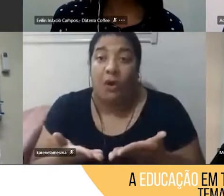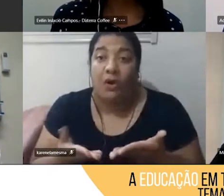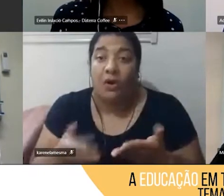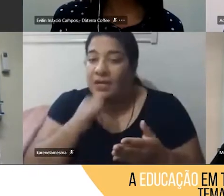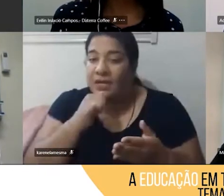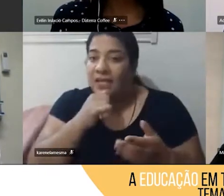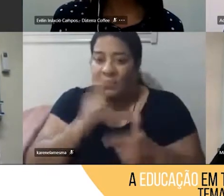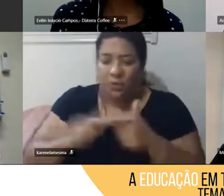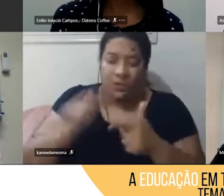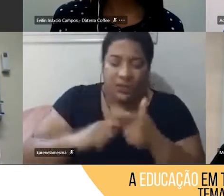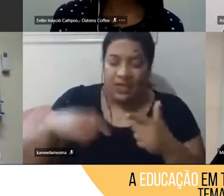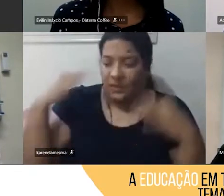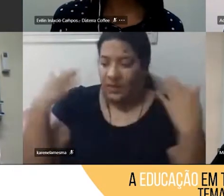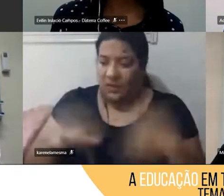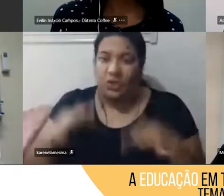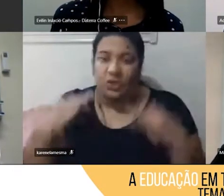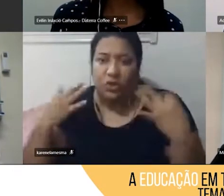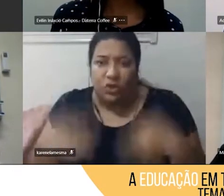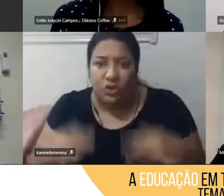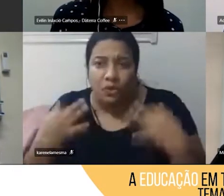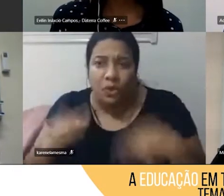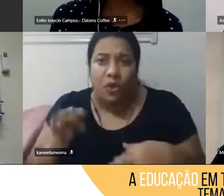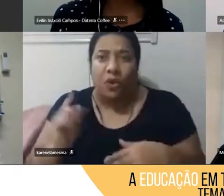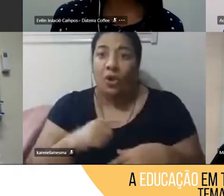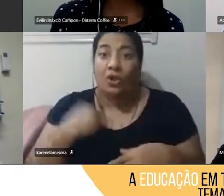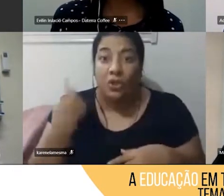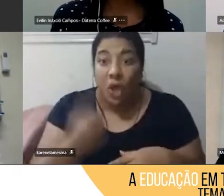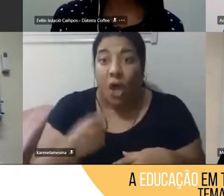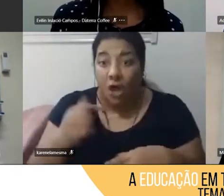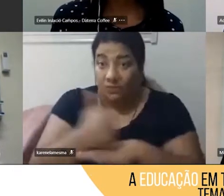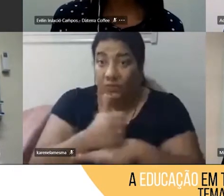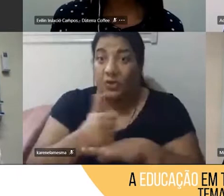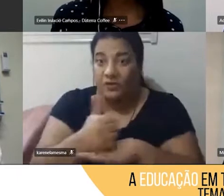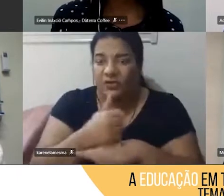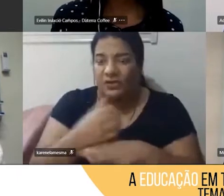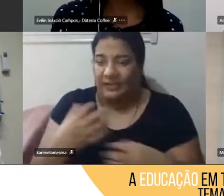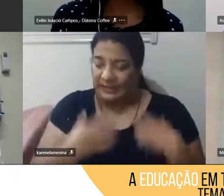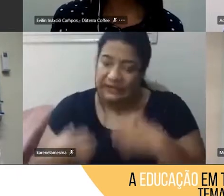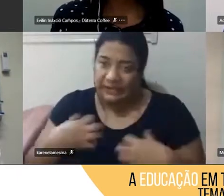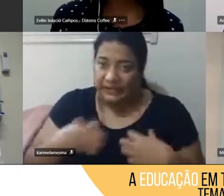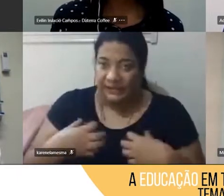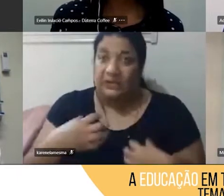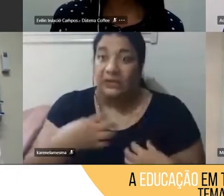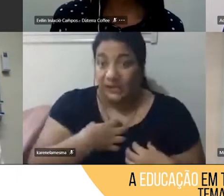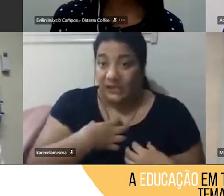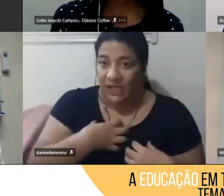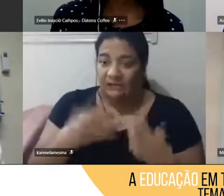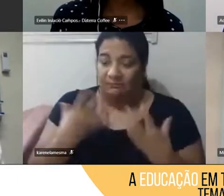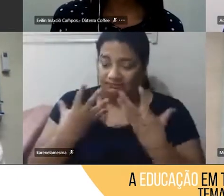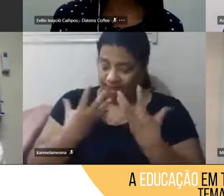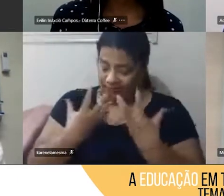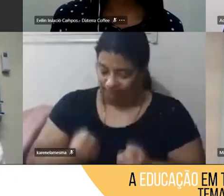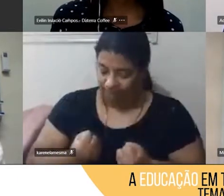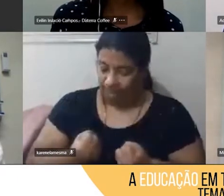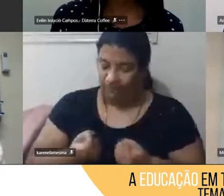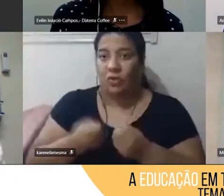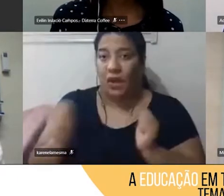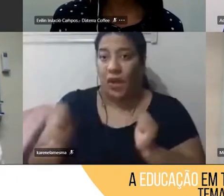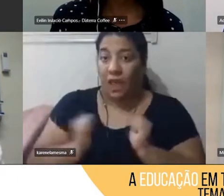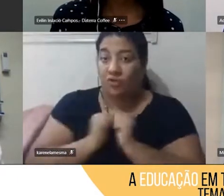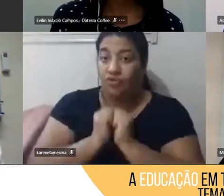que a gente, que nós profissionais da educação estamos sentindo e a gente consegue fazer a gestão disso juntos.